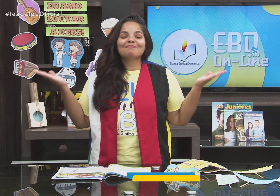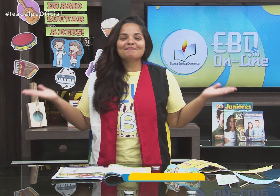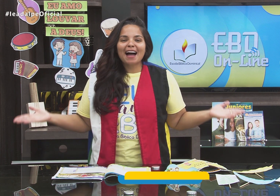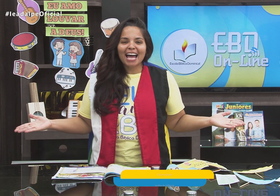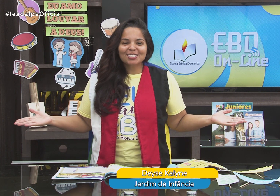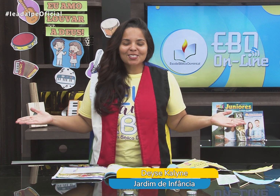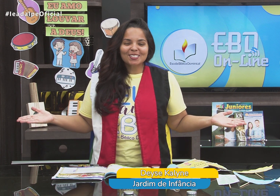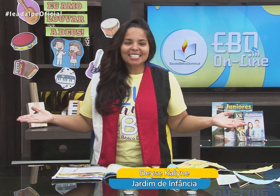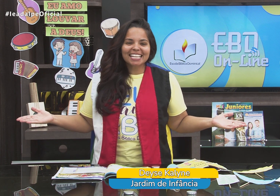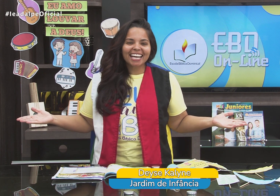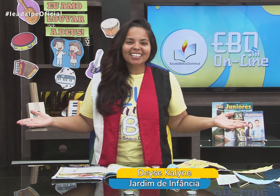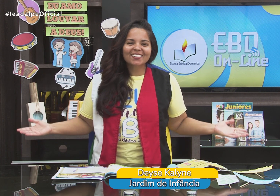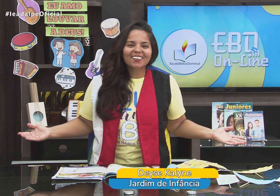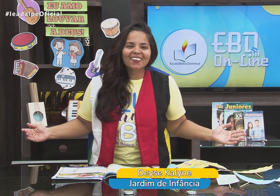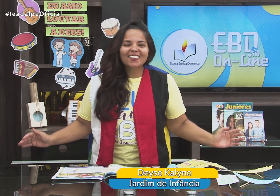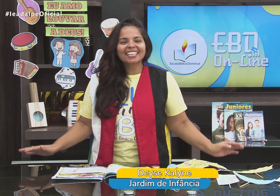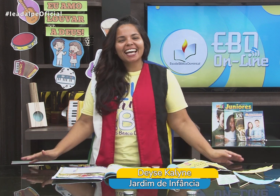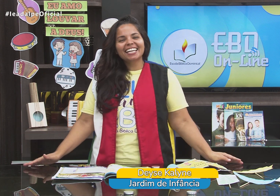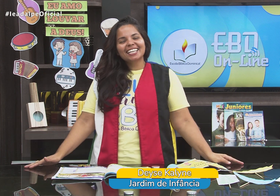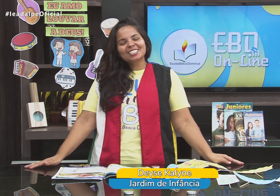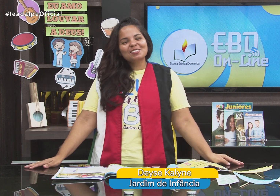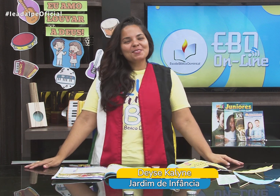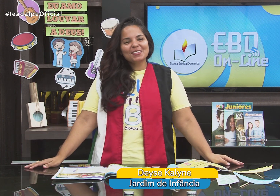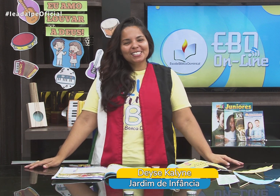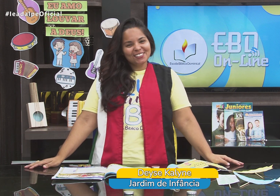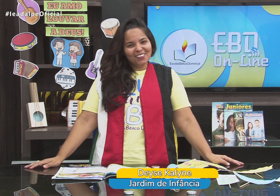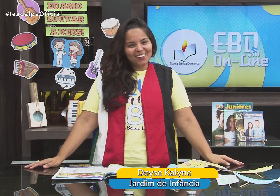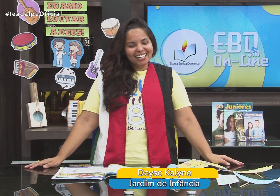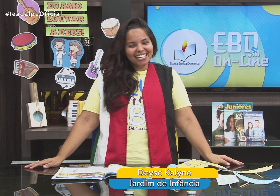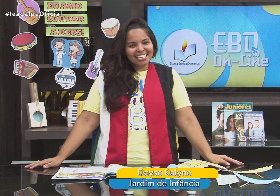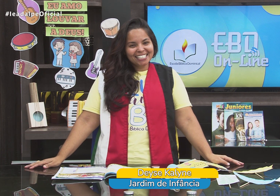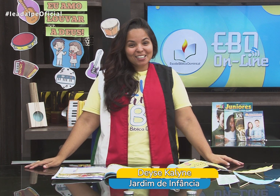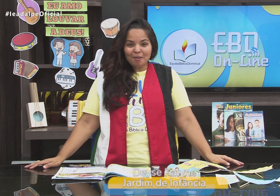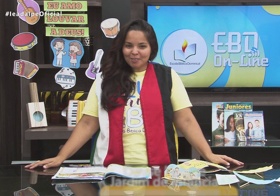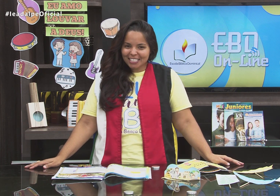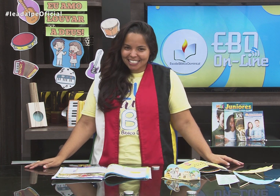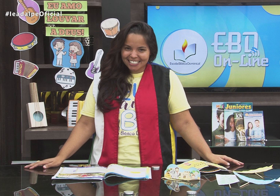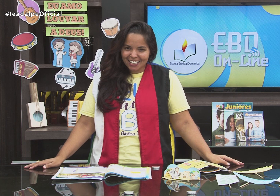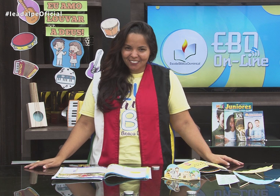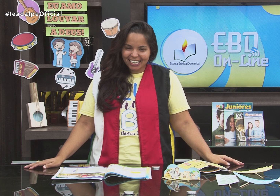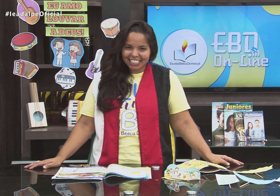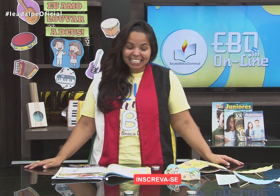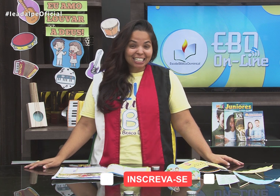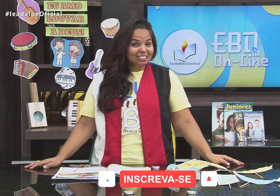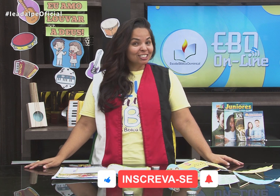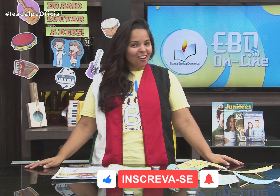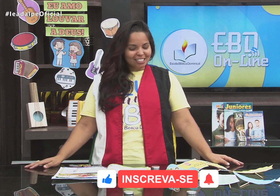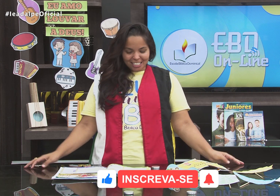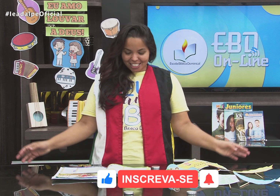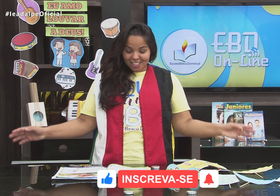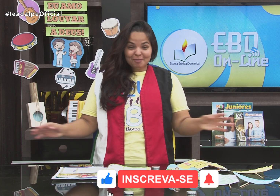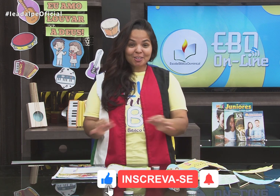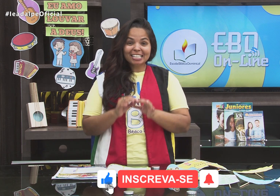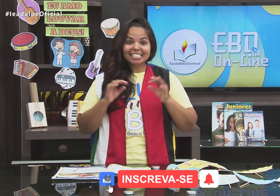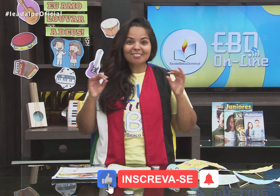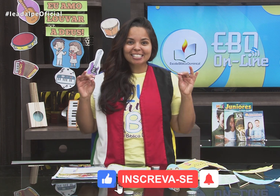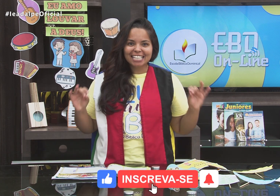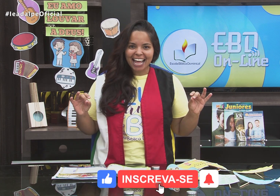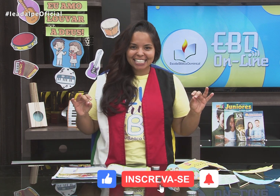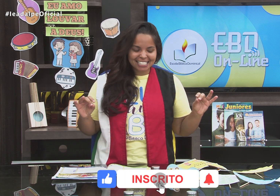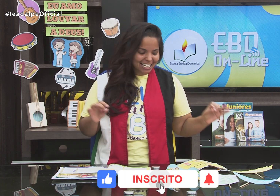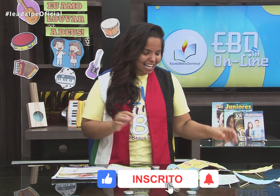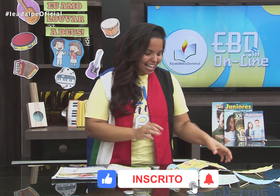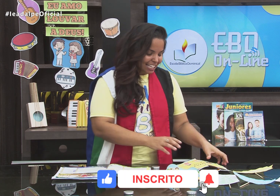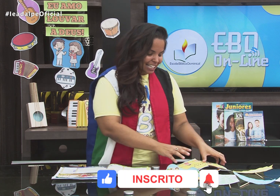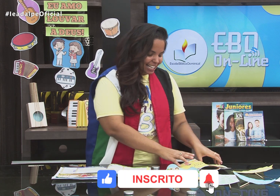A paz do Senhor, queridos professores! Como vocês estão, hein? Nossa, já estamos na lição